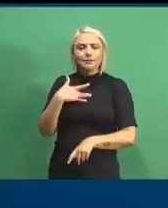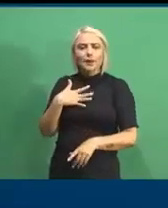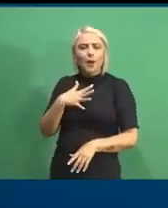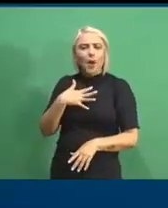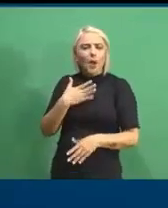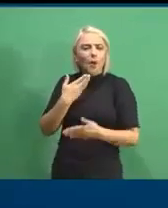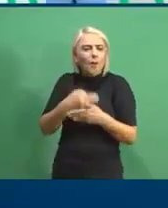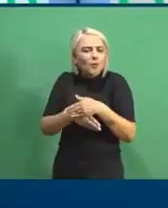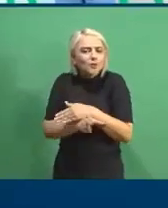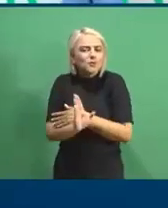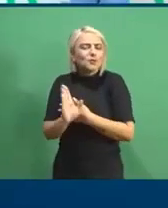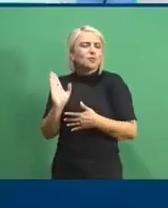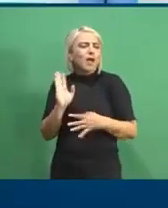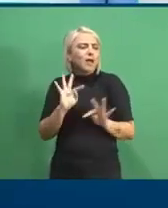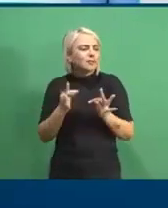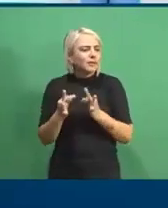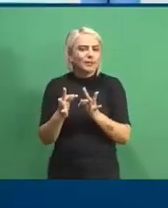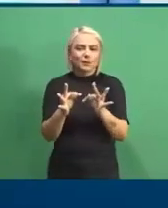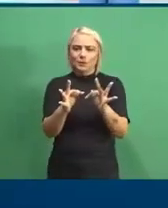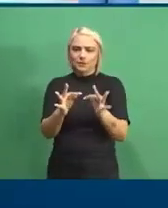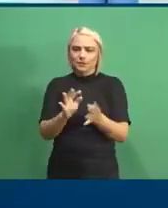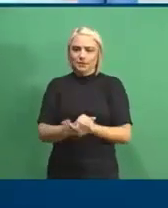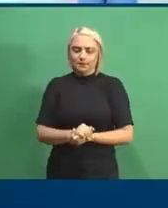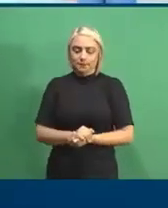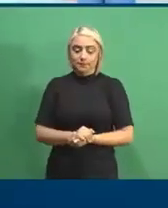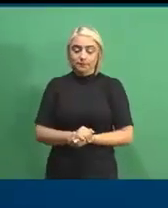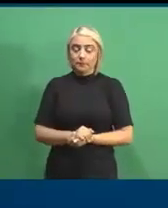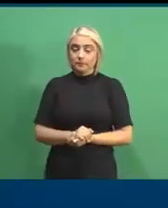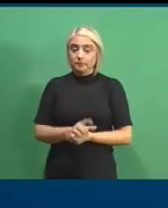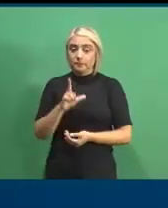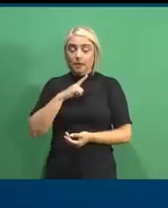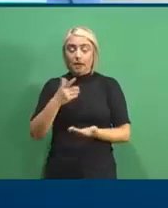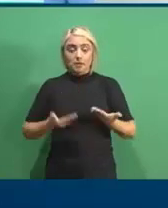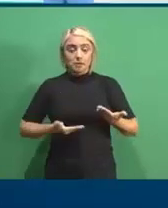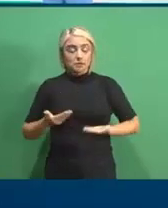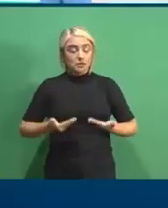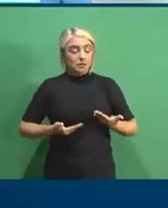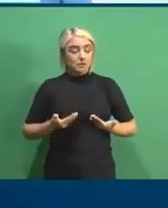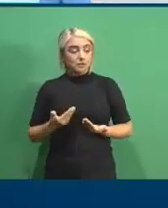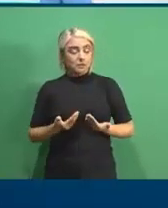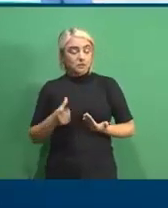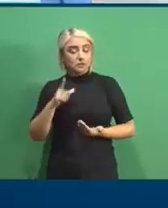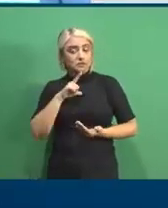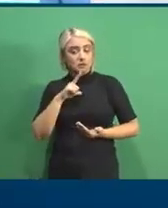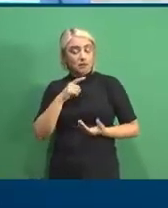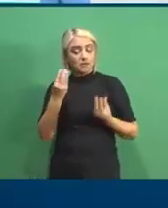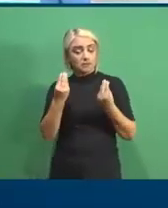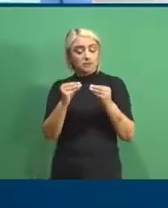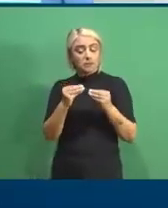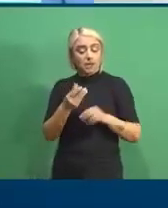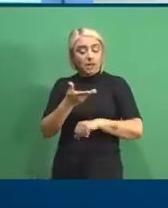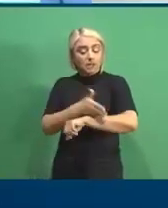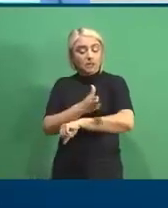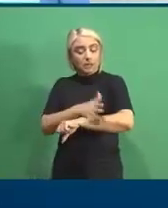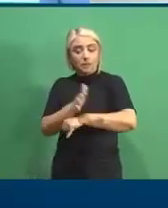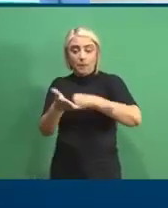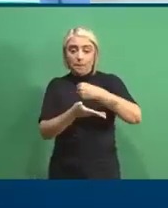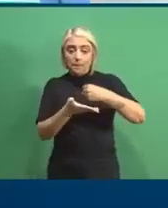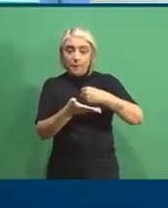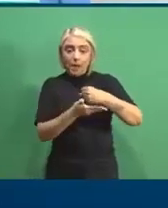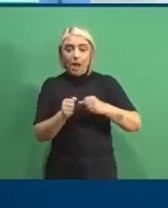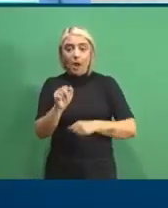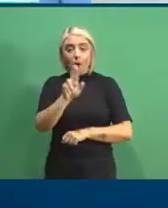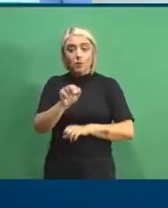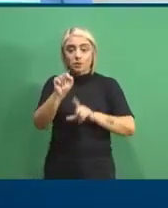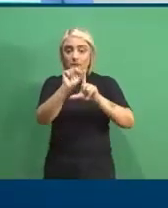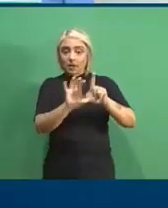familiaridade com a tecnologia. Esses serviços incluem treinamento básico para o uso